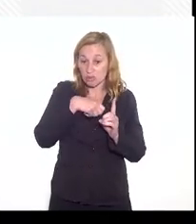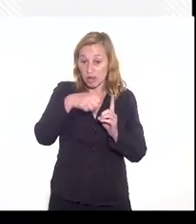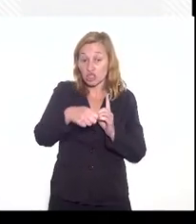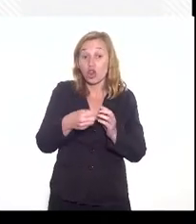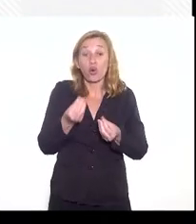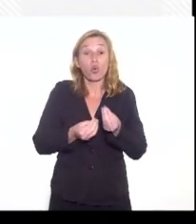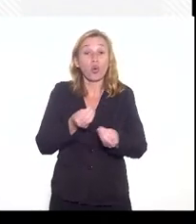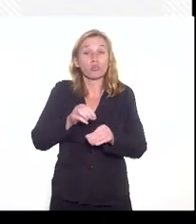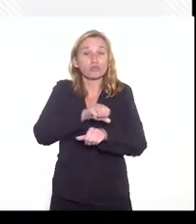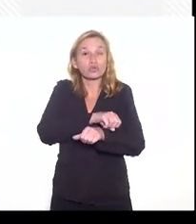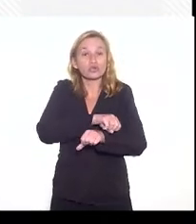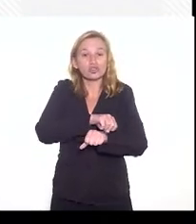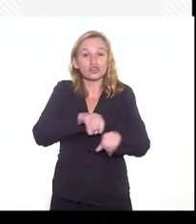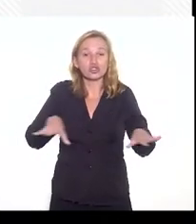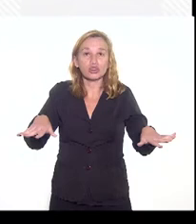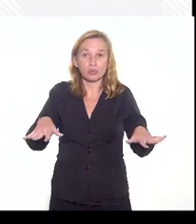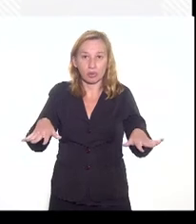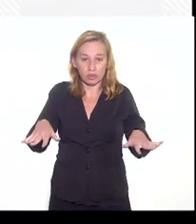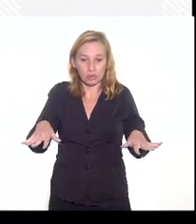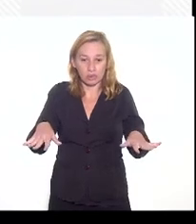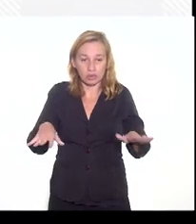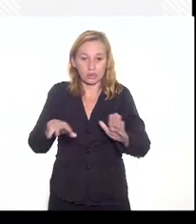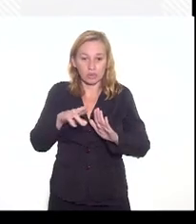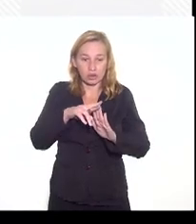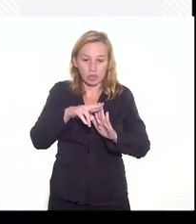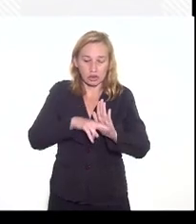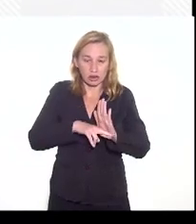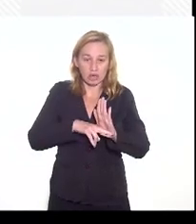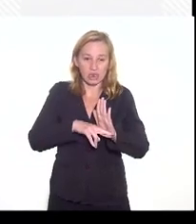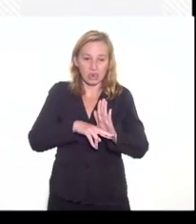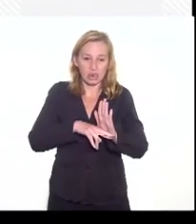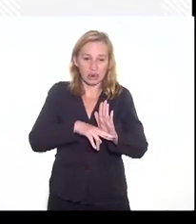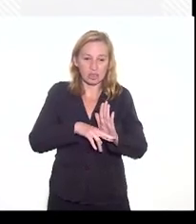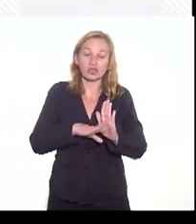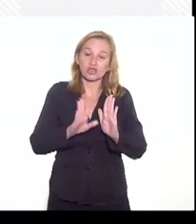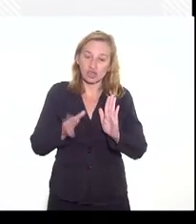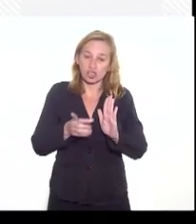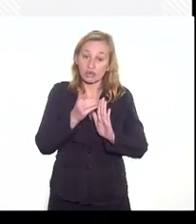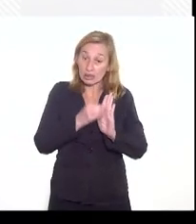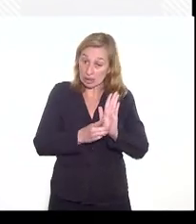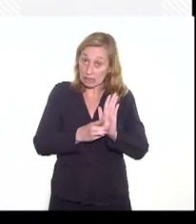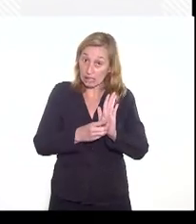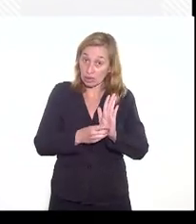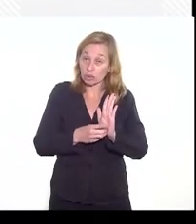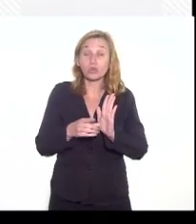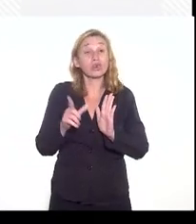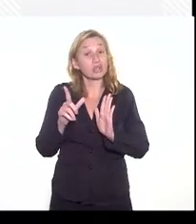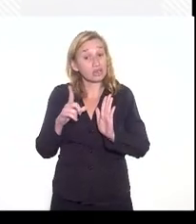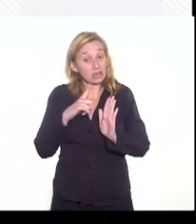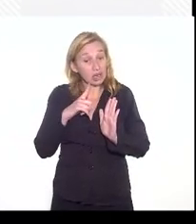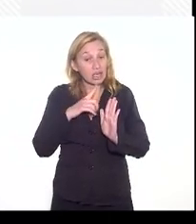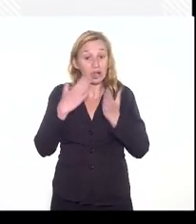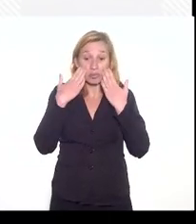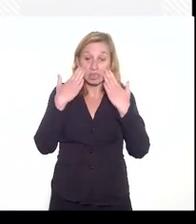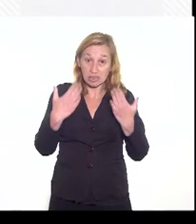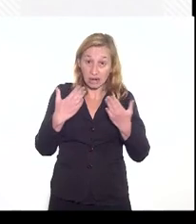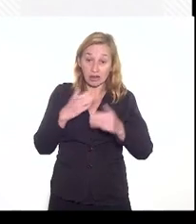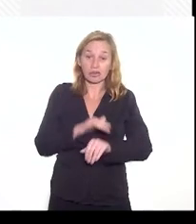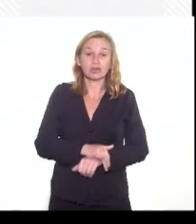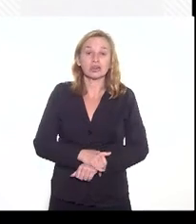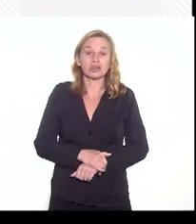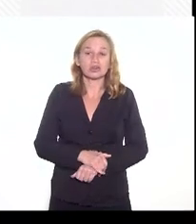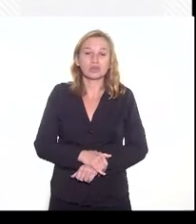distribui em face do que está regulamentado lá no decreto, do que a gente tem que apresentar